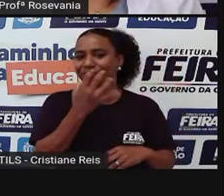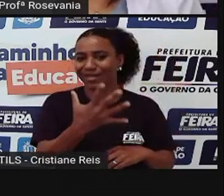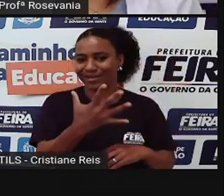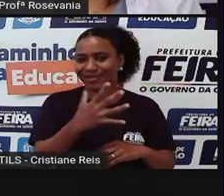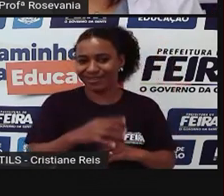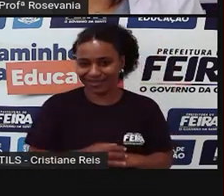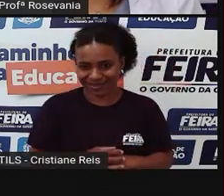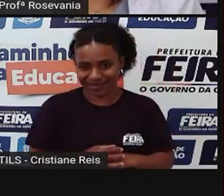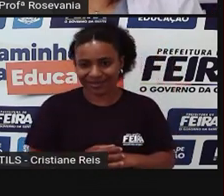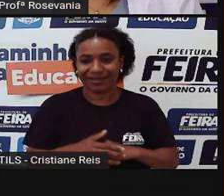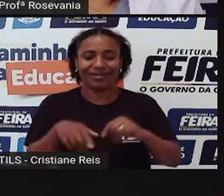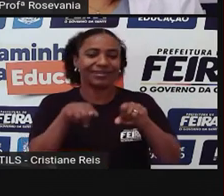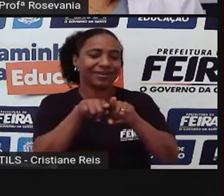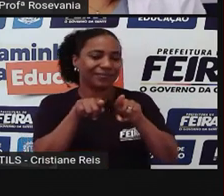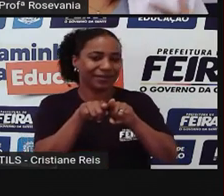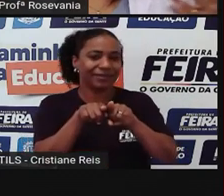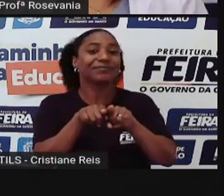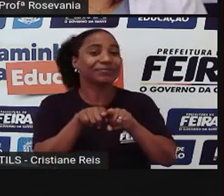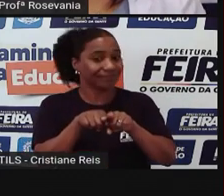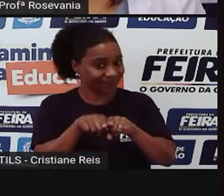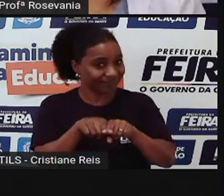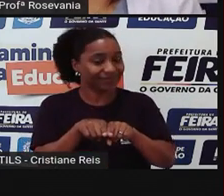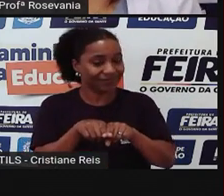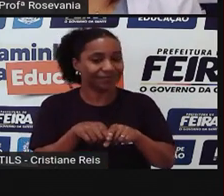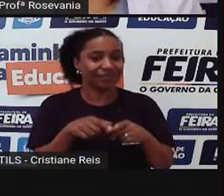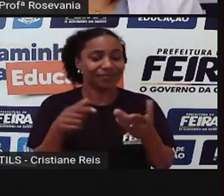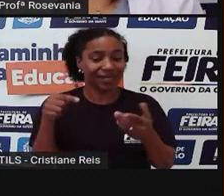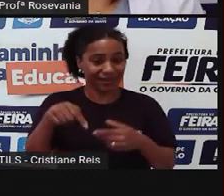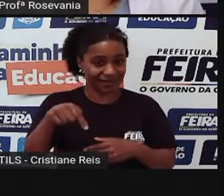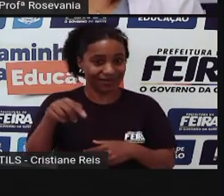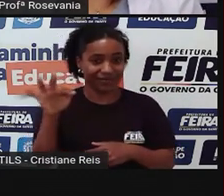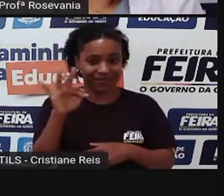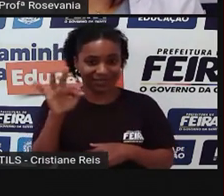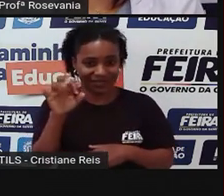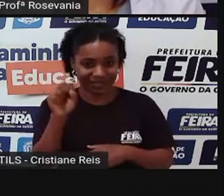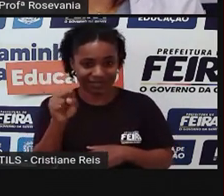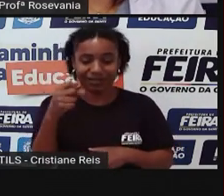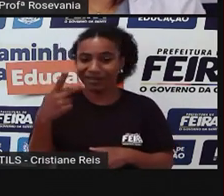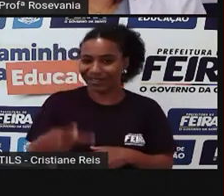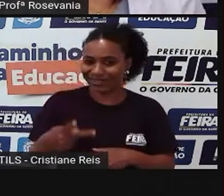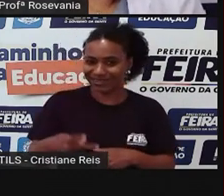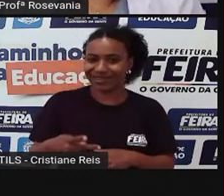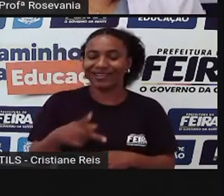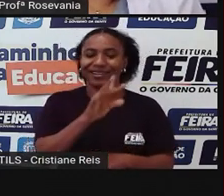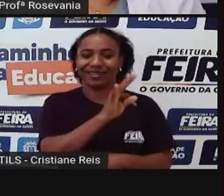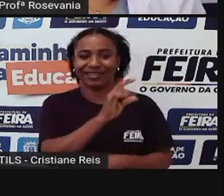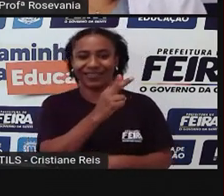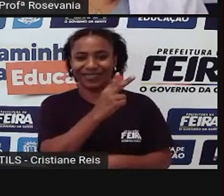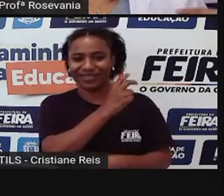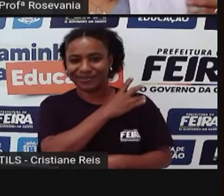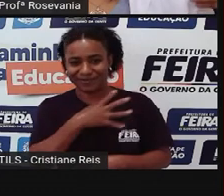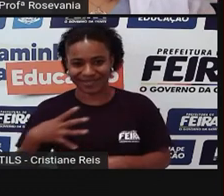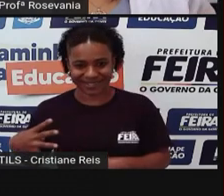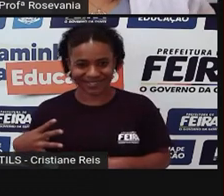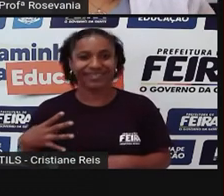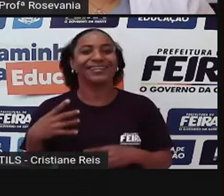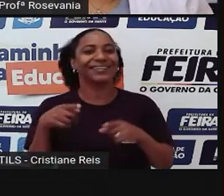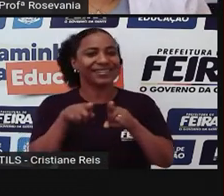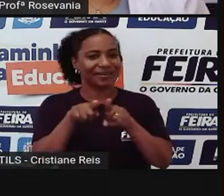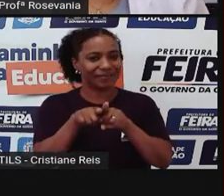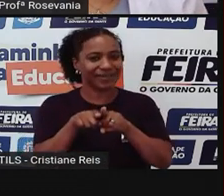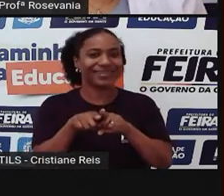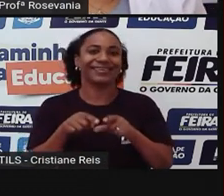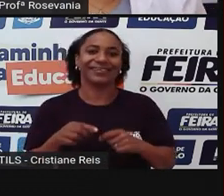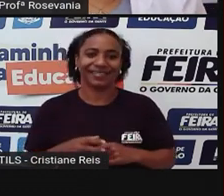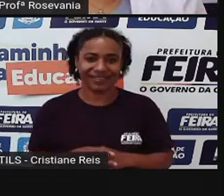às comunicações, inclusive nós temos, né, uma emissora de TV na cidade, que é a TV Subaé. E a gente ainda